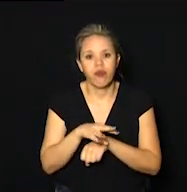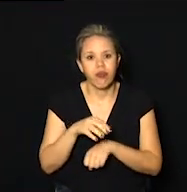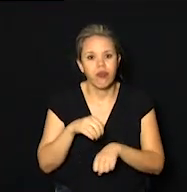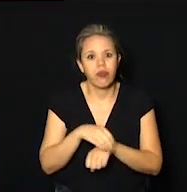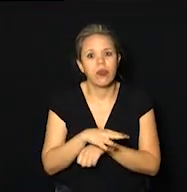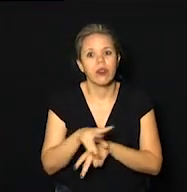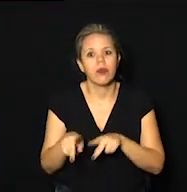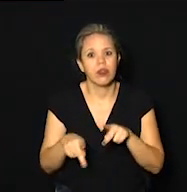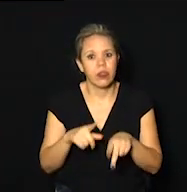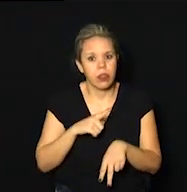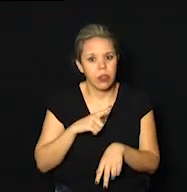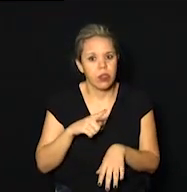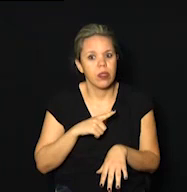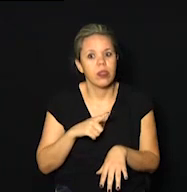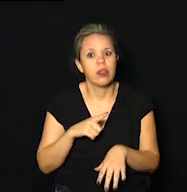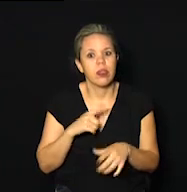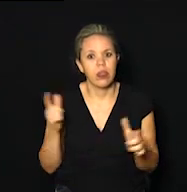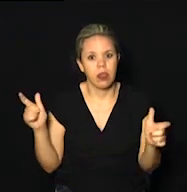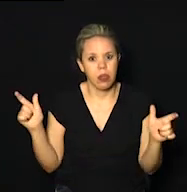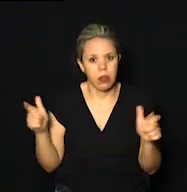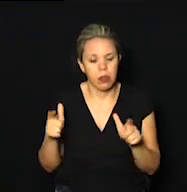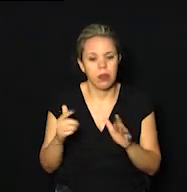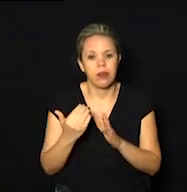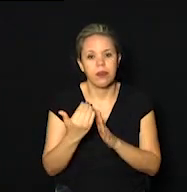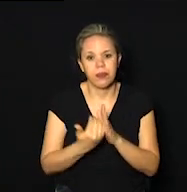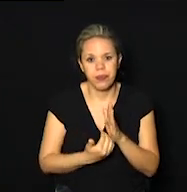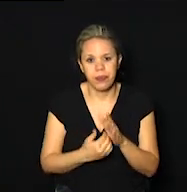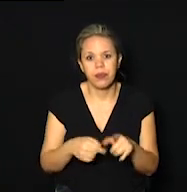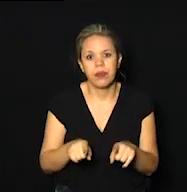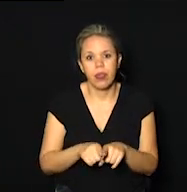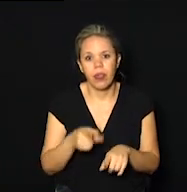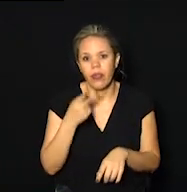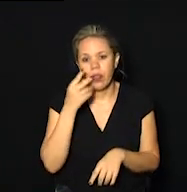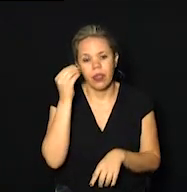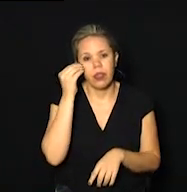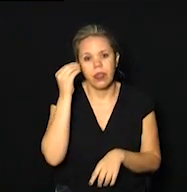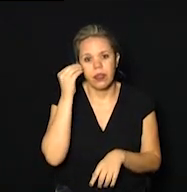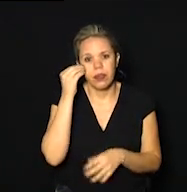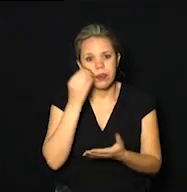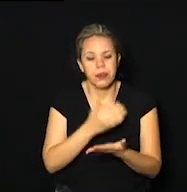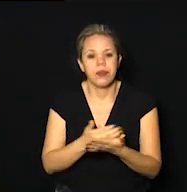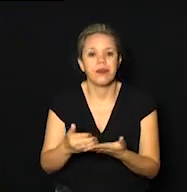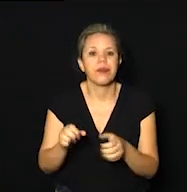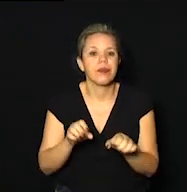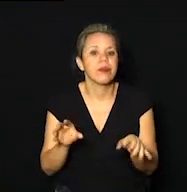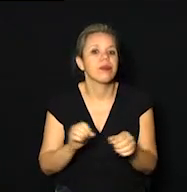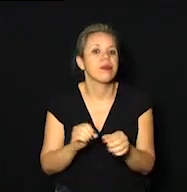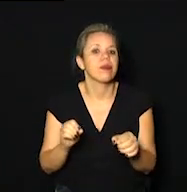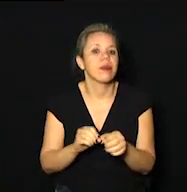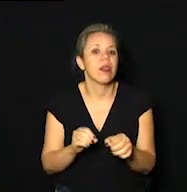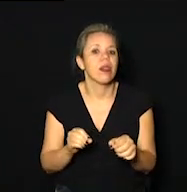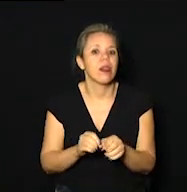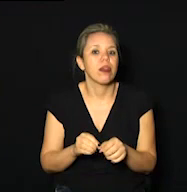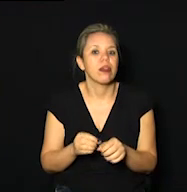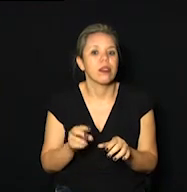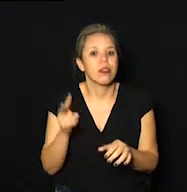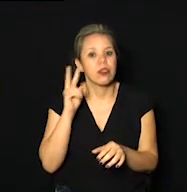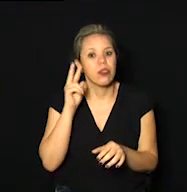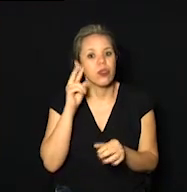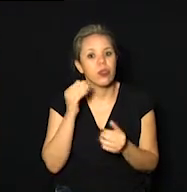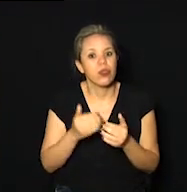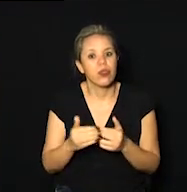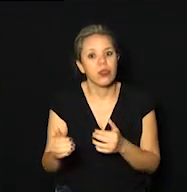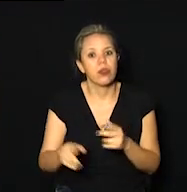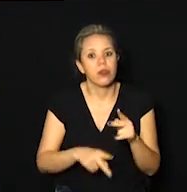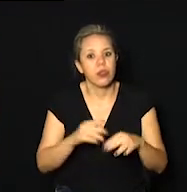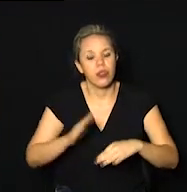que tem tido uma queda e também falou sobre os testes que vão começar a ser realizados aí já na segunda-feira, tanto para